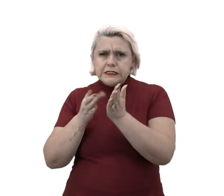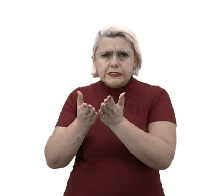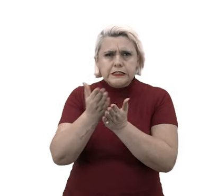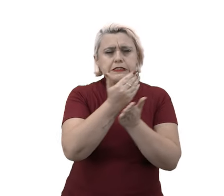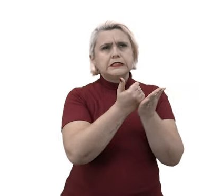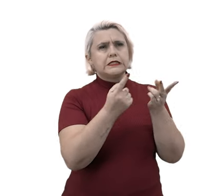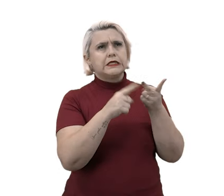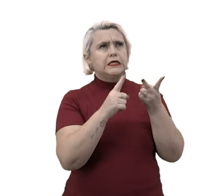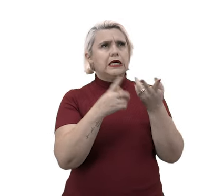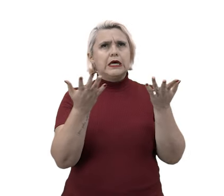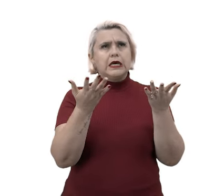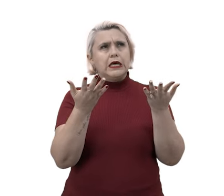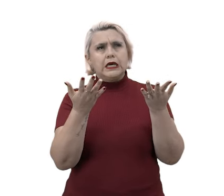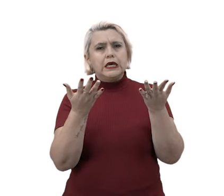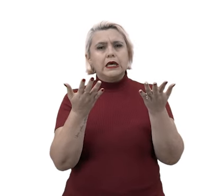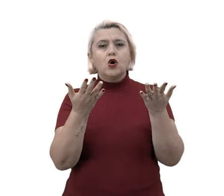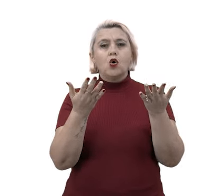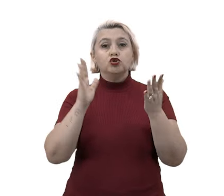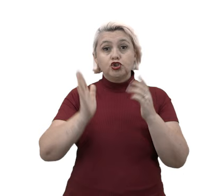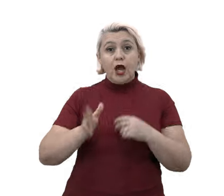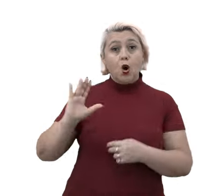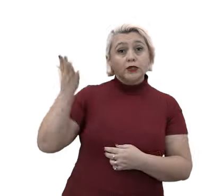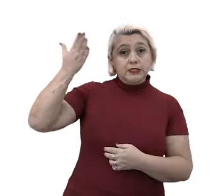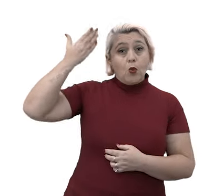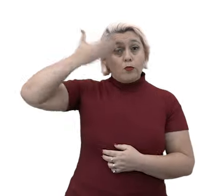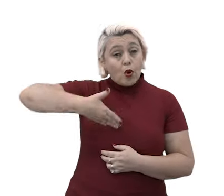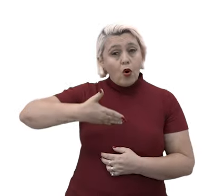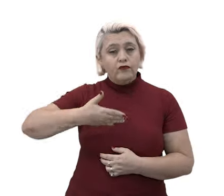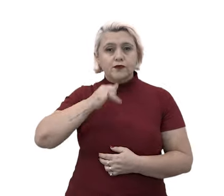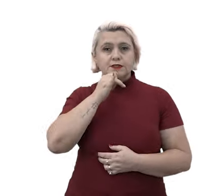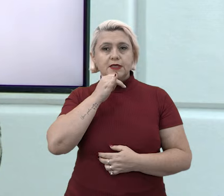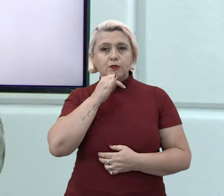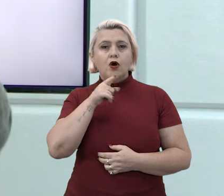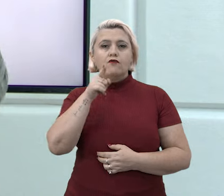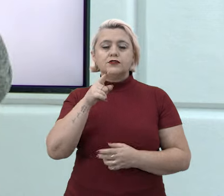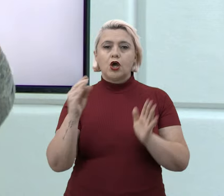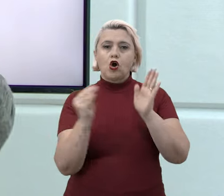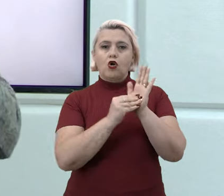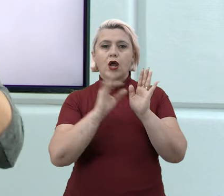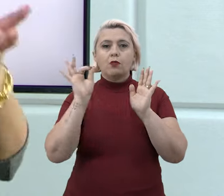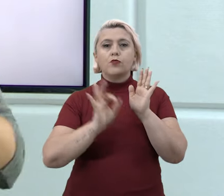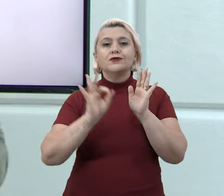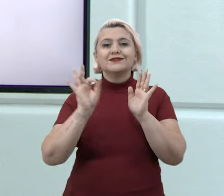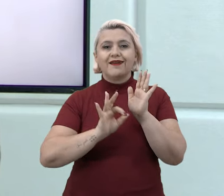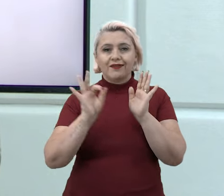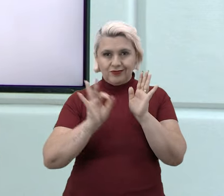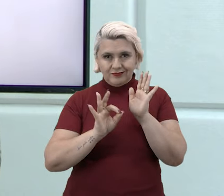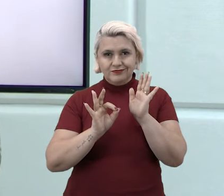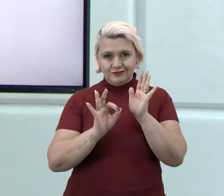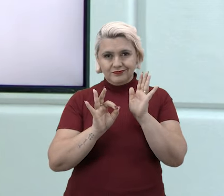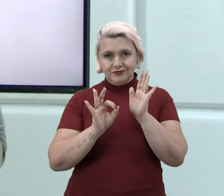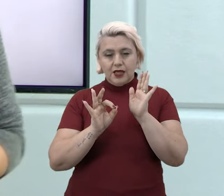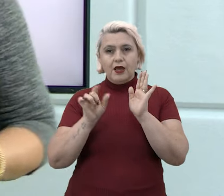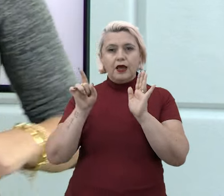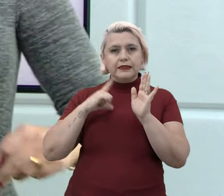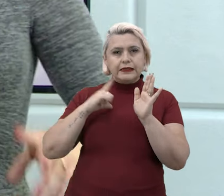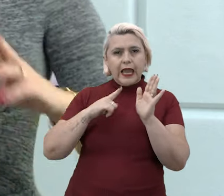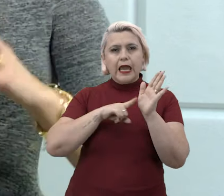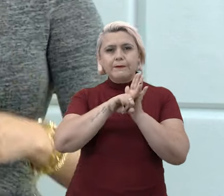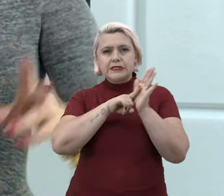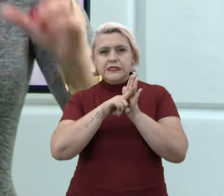pesquisas ou fatos notórios. Então, quando você vai colocar lá uma porcentagem de alguma coisa,